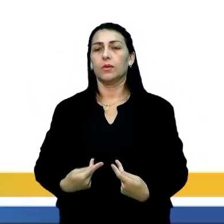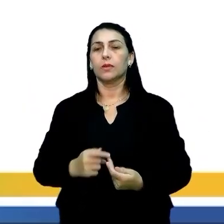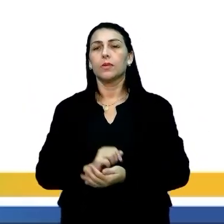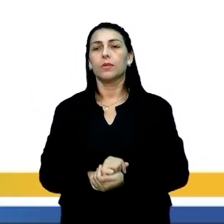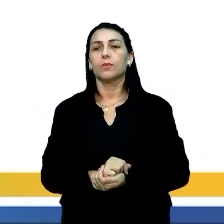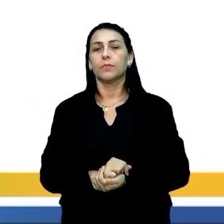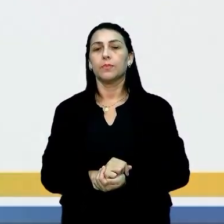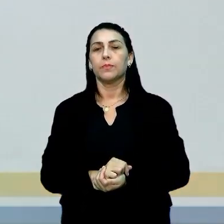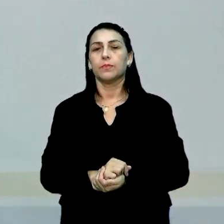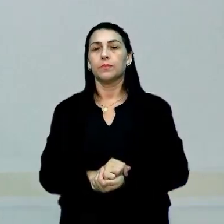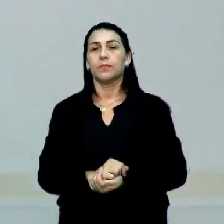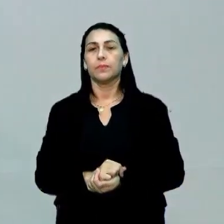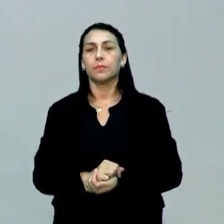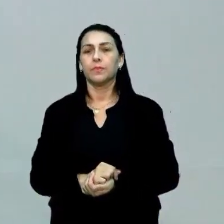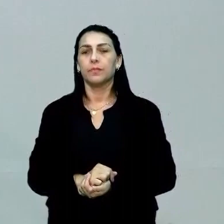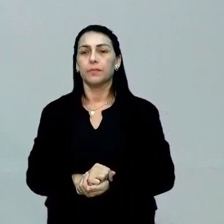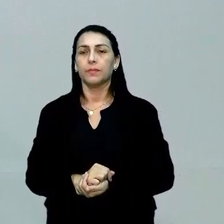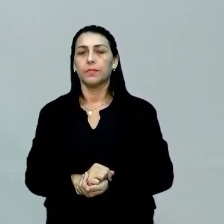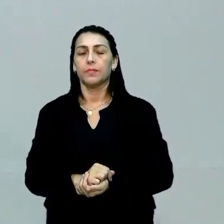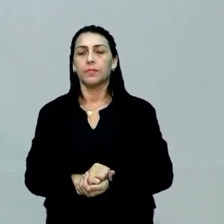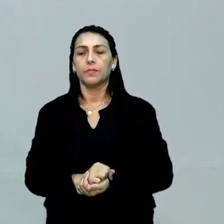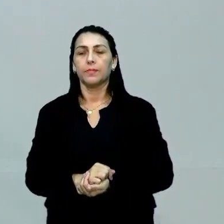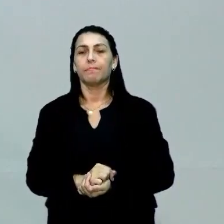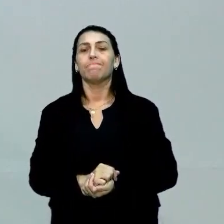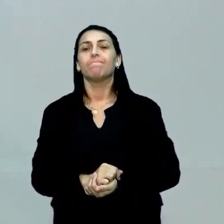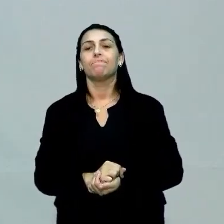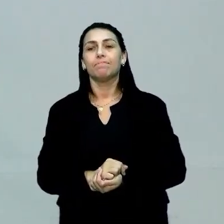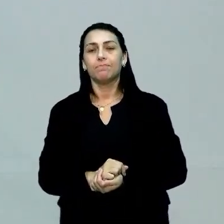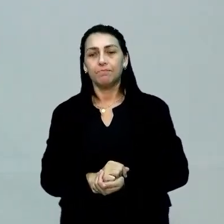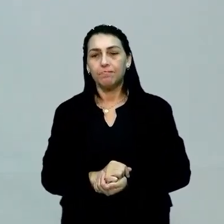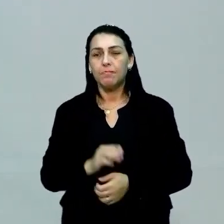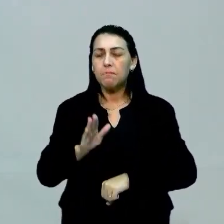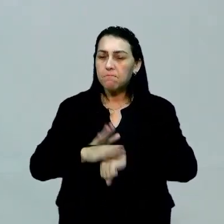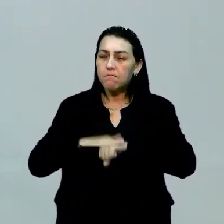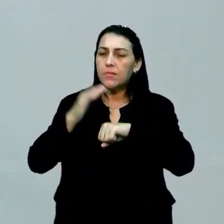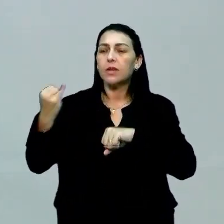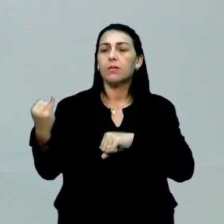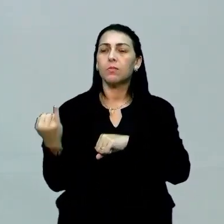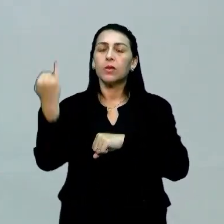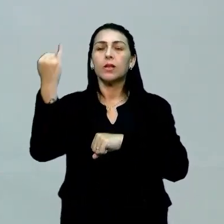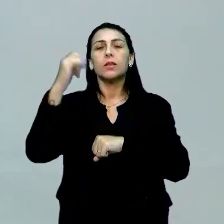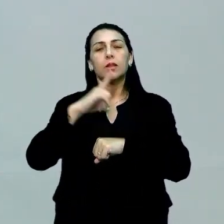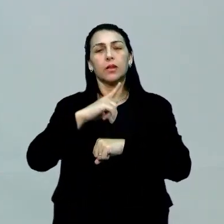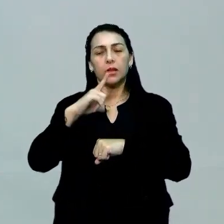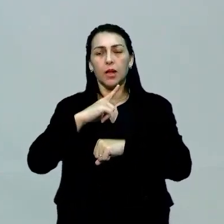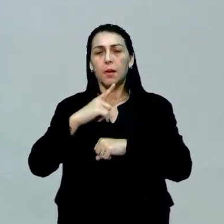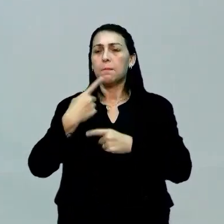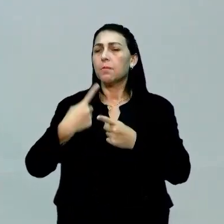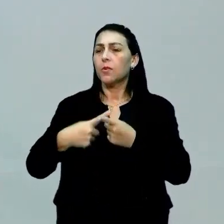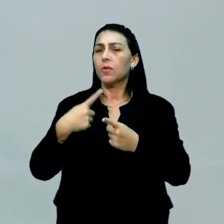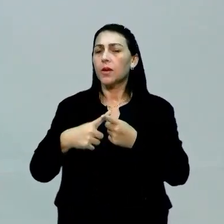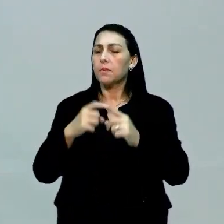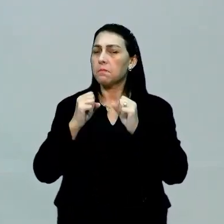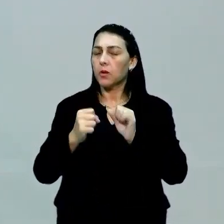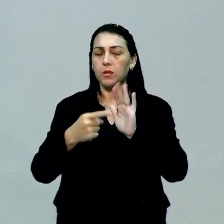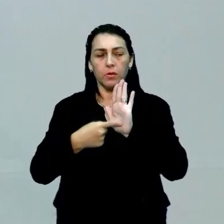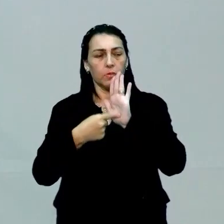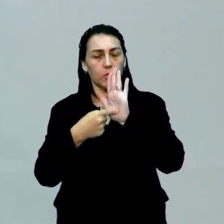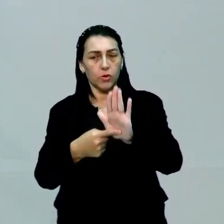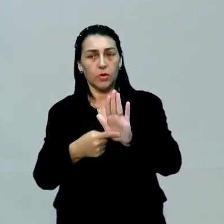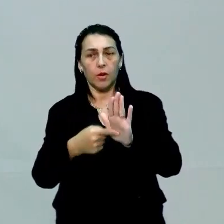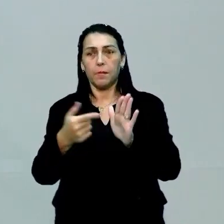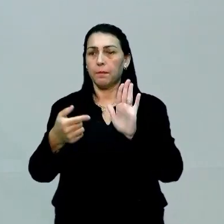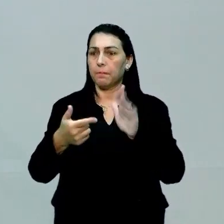humanos. Gente, essa parte é uma das partes mais importantes que existem. Porque eu posso até apresentar uma